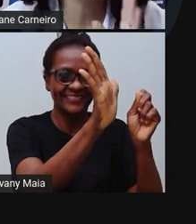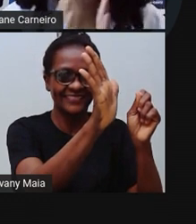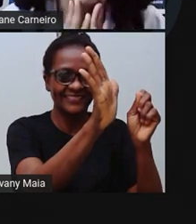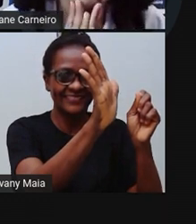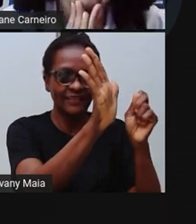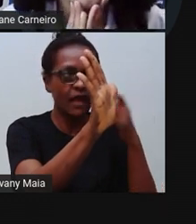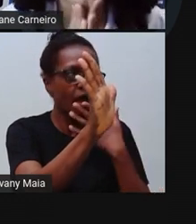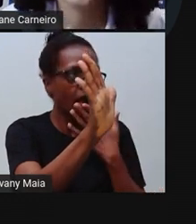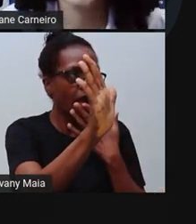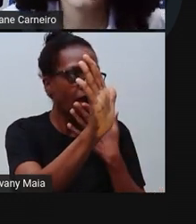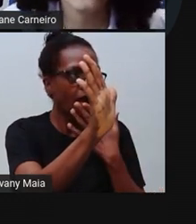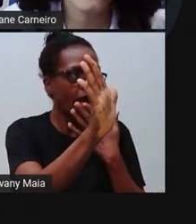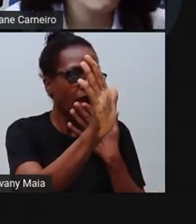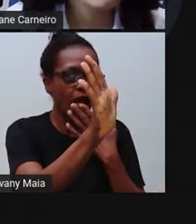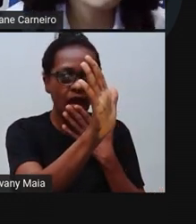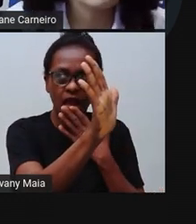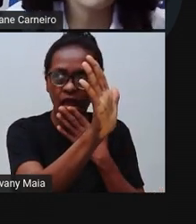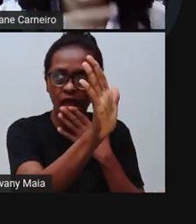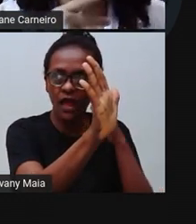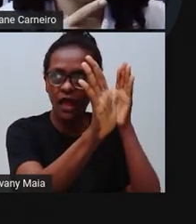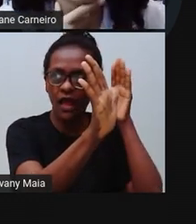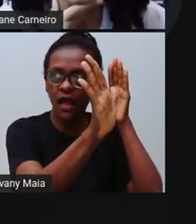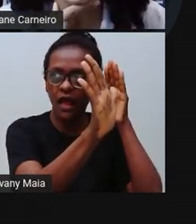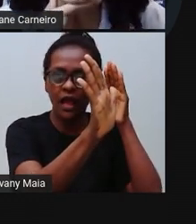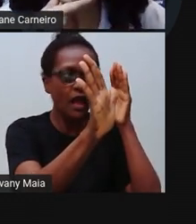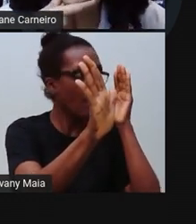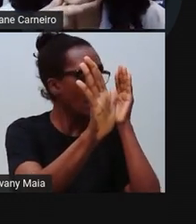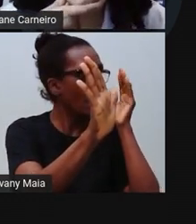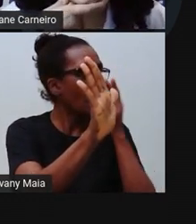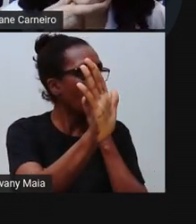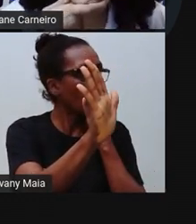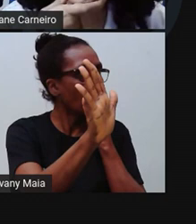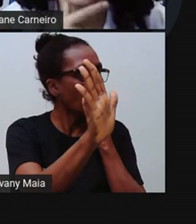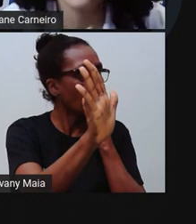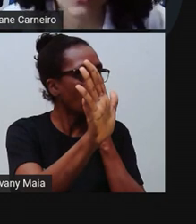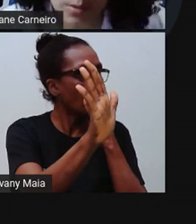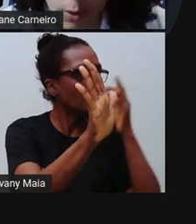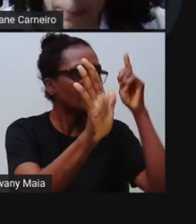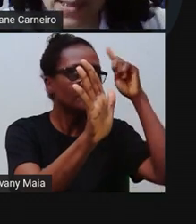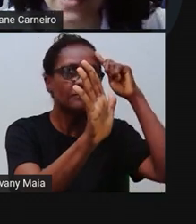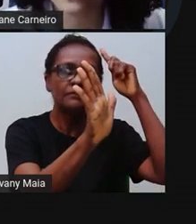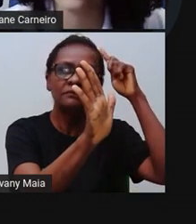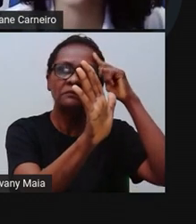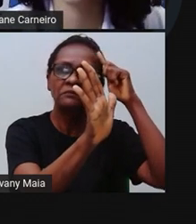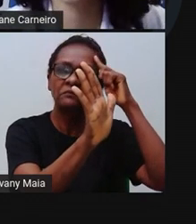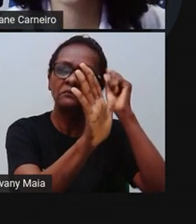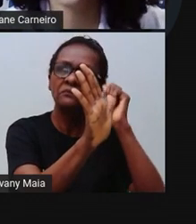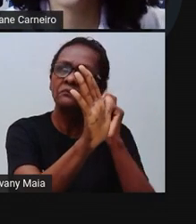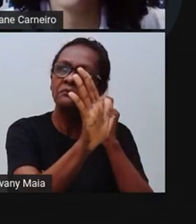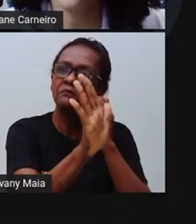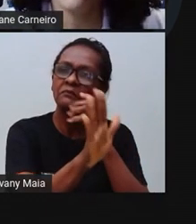eles todos, assim, curiosos, né? Mônica, assim, pensativa. Todo mundo pensa.